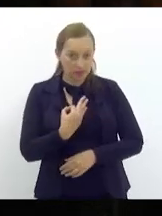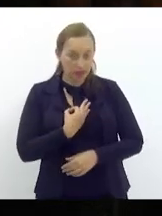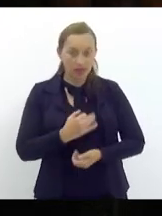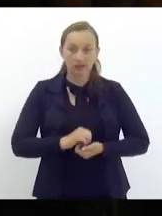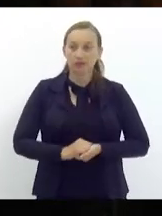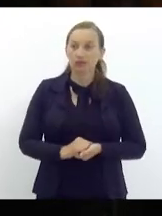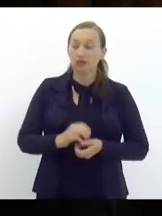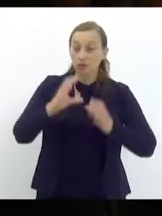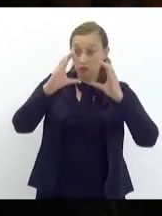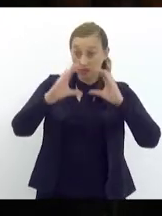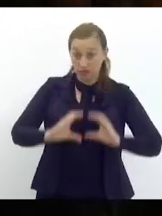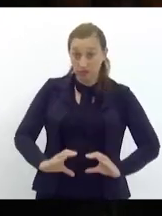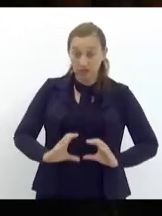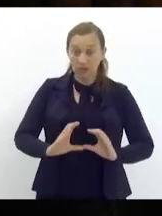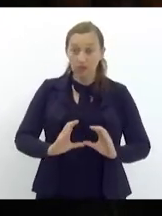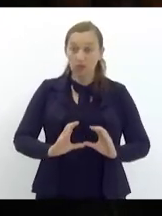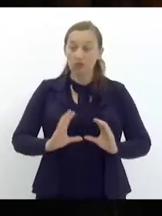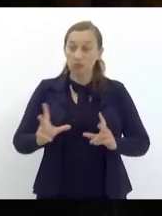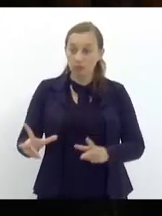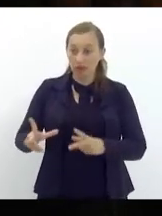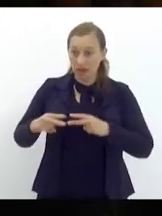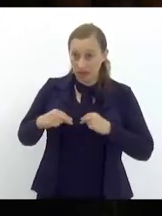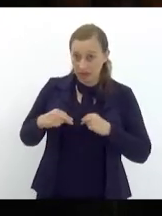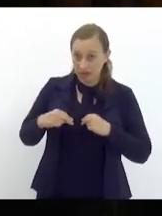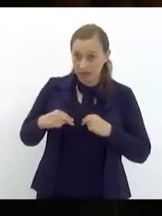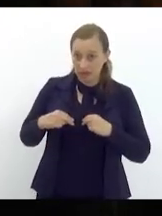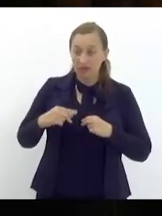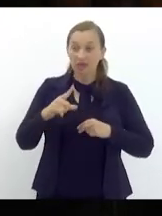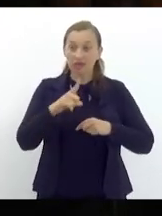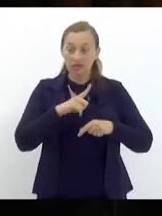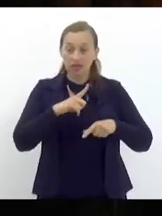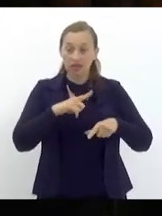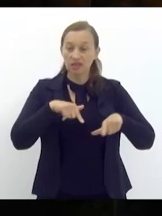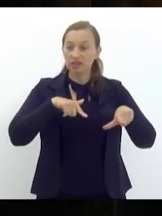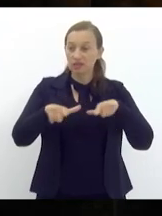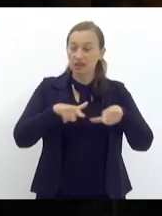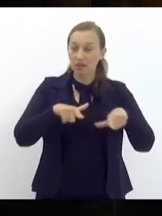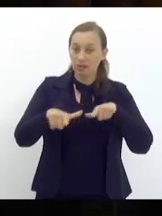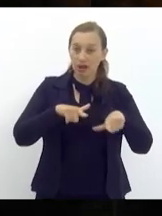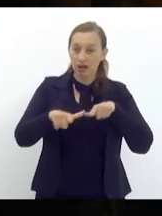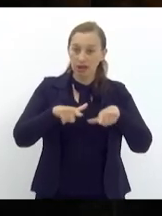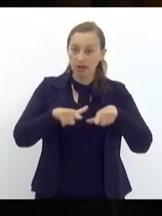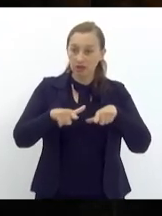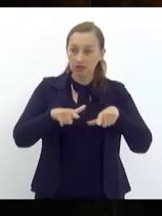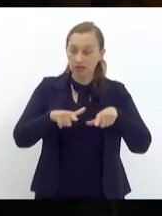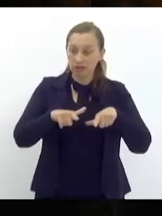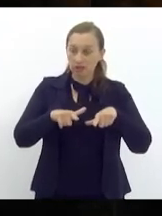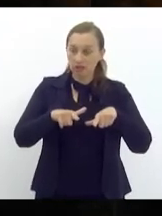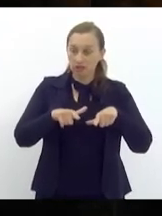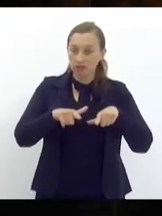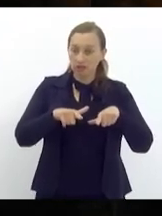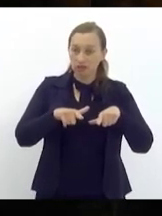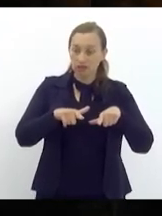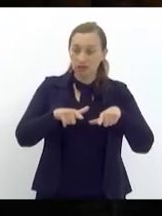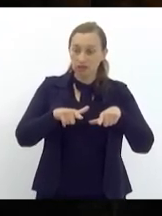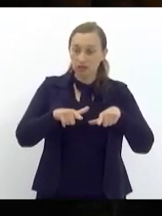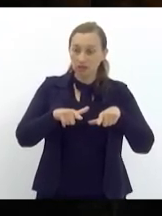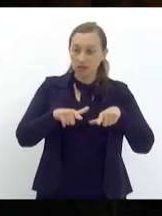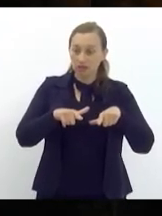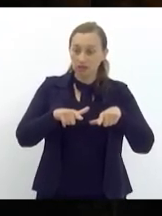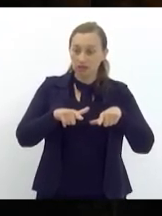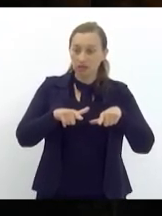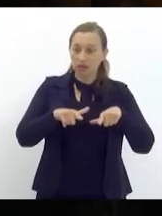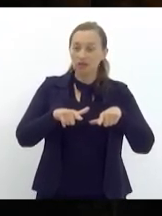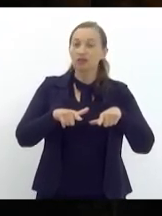cidadão merece tem folha de serviços prestados a sociedade fluminense